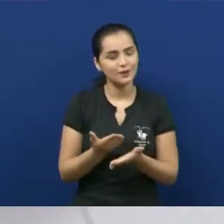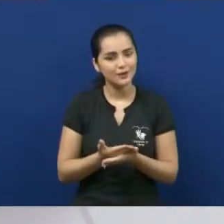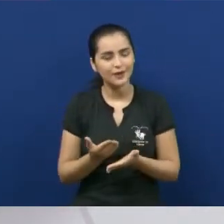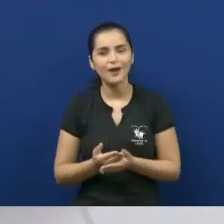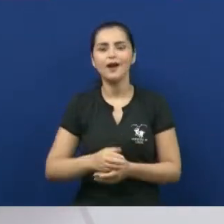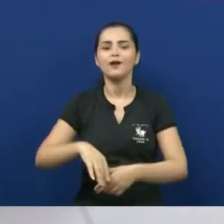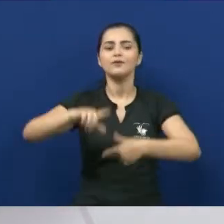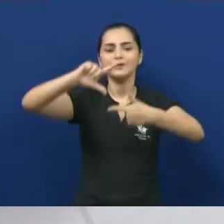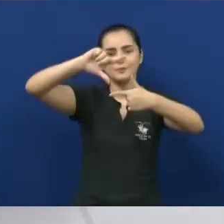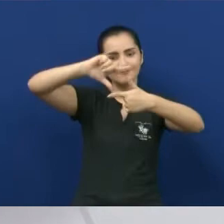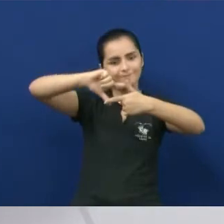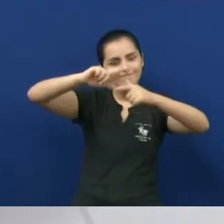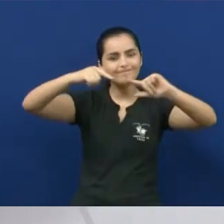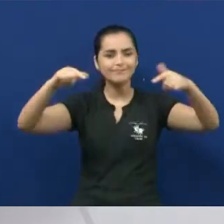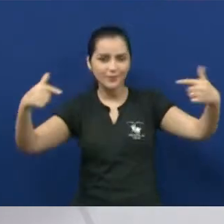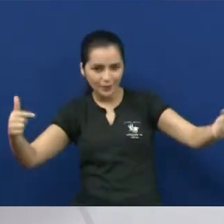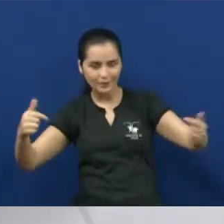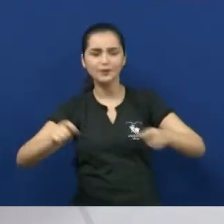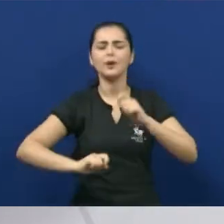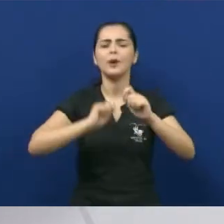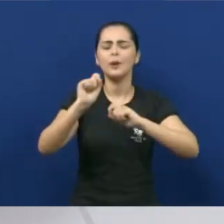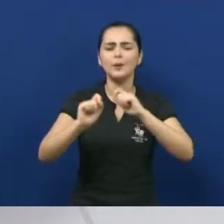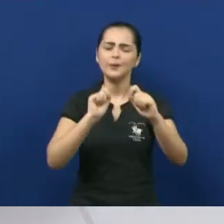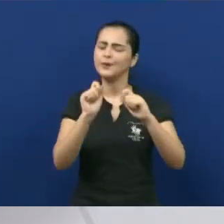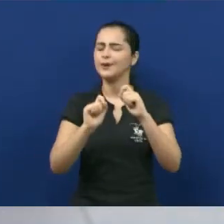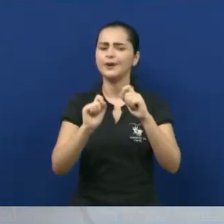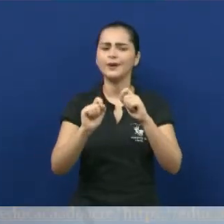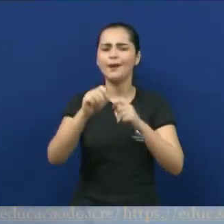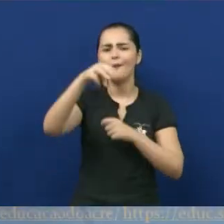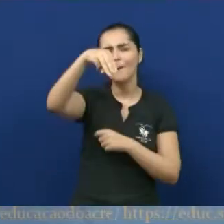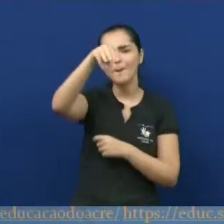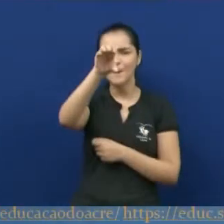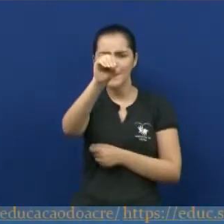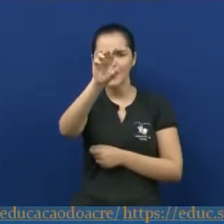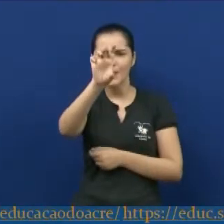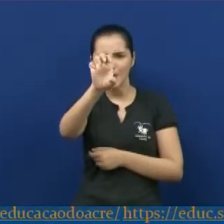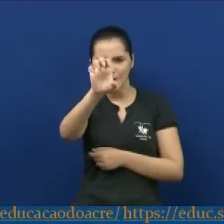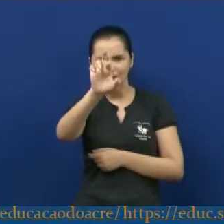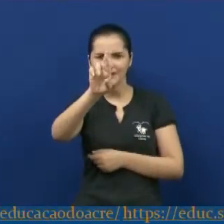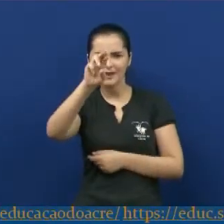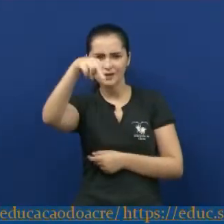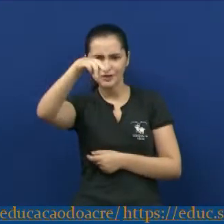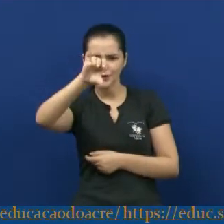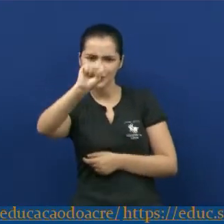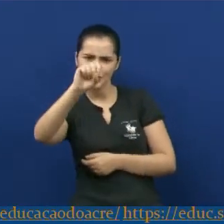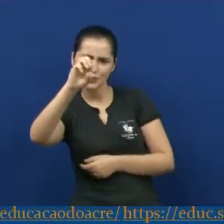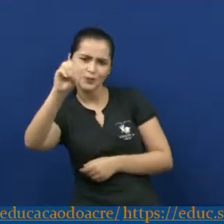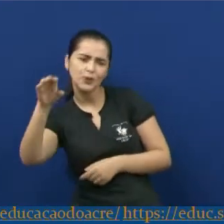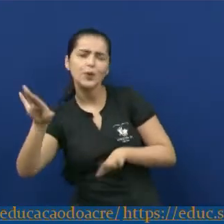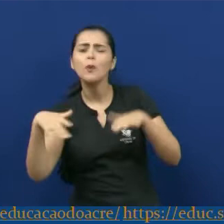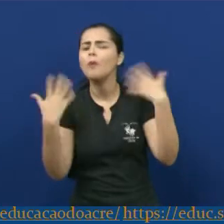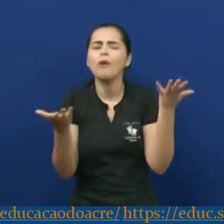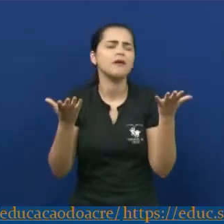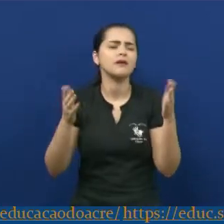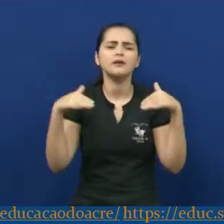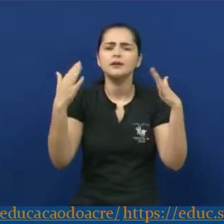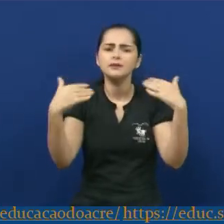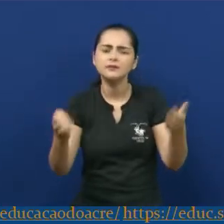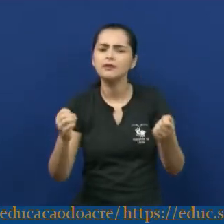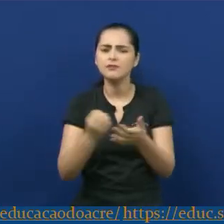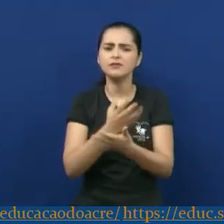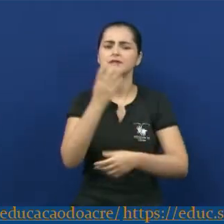modernismo. O que é o modernismo, quando aconteceu, quem foram as pessoas mais